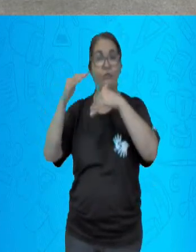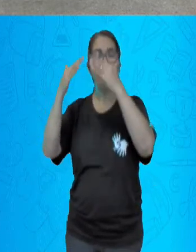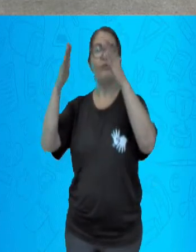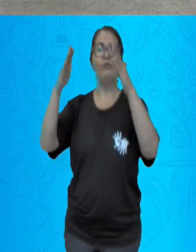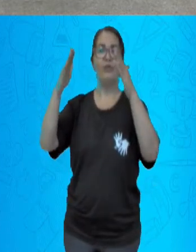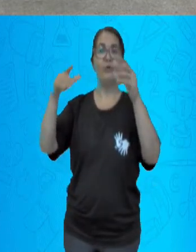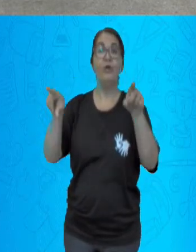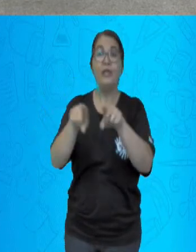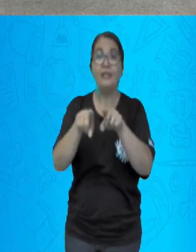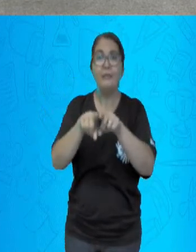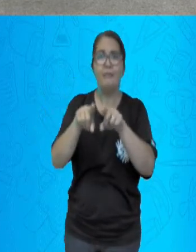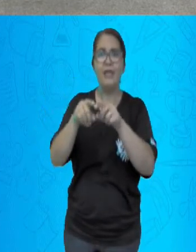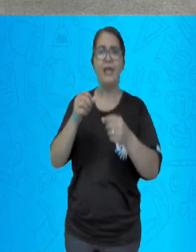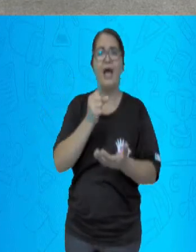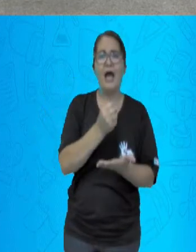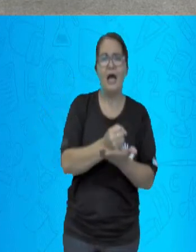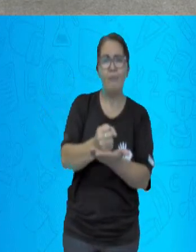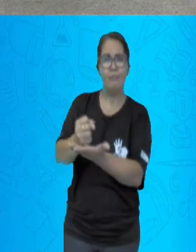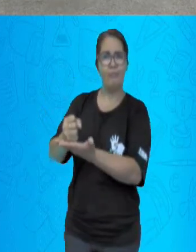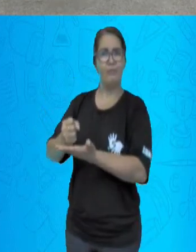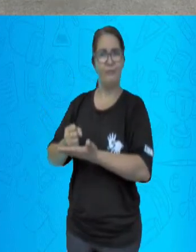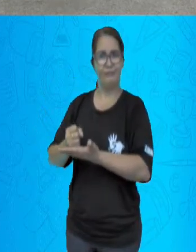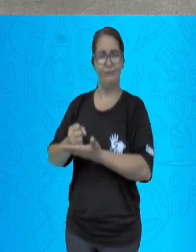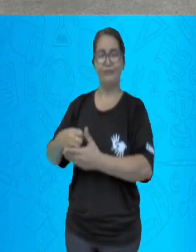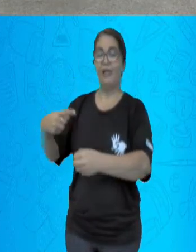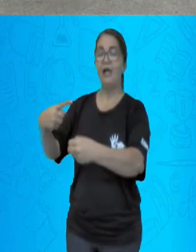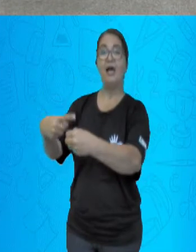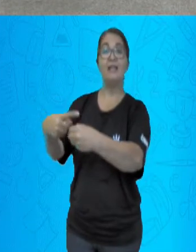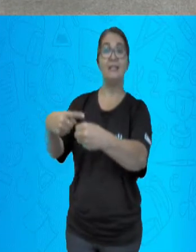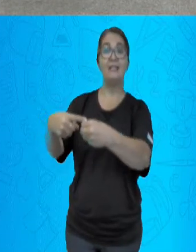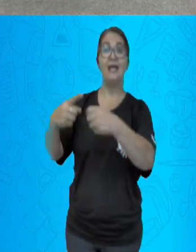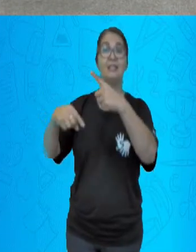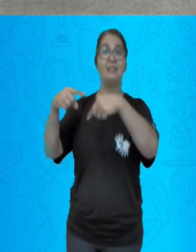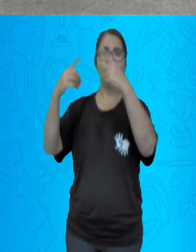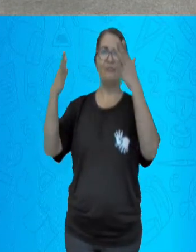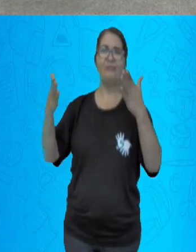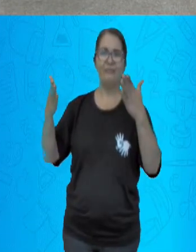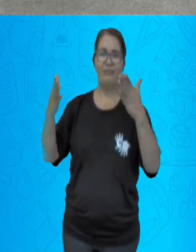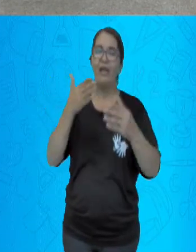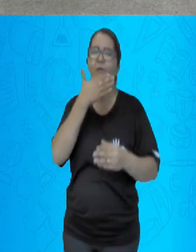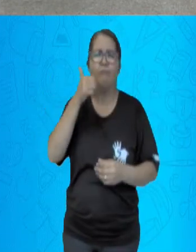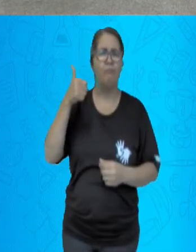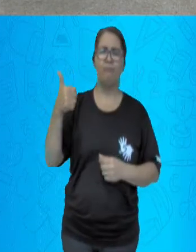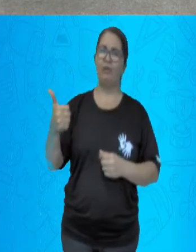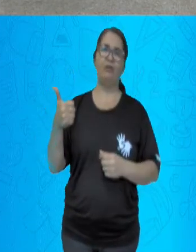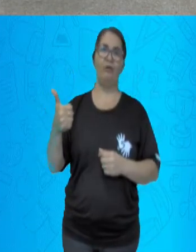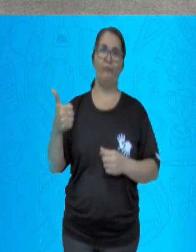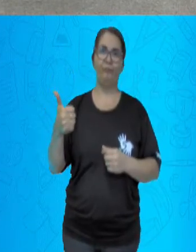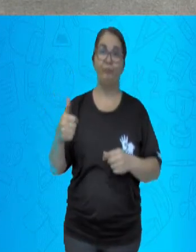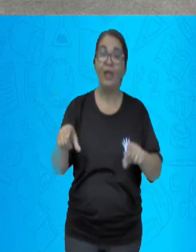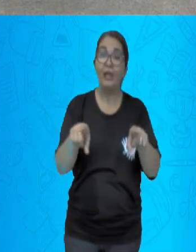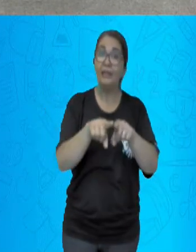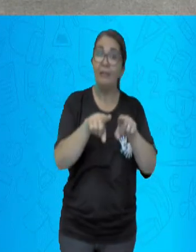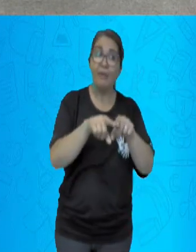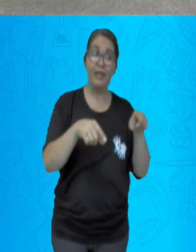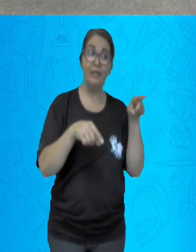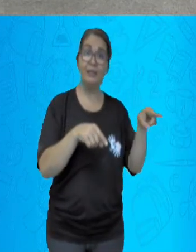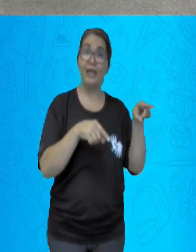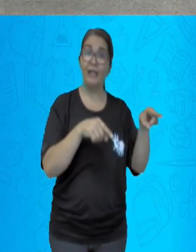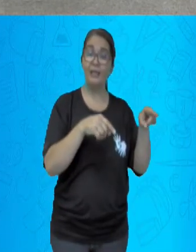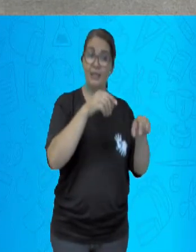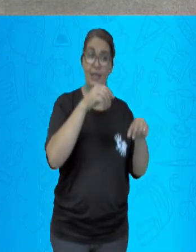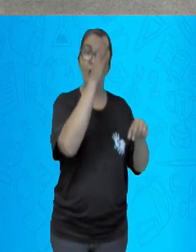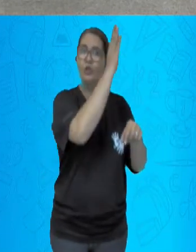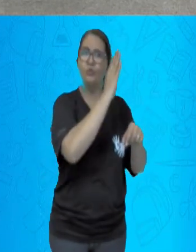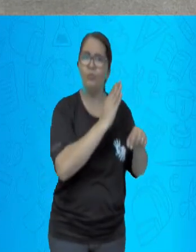da capital envolvida em três frentes de trabalho. A primeira, a modernização dos portos. A